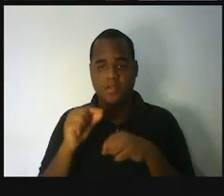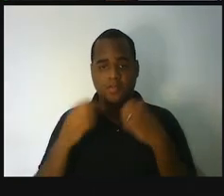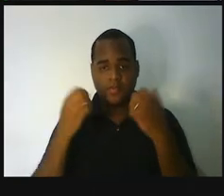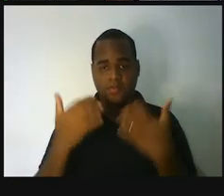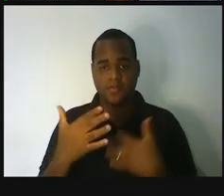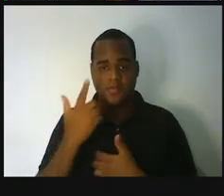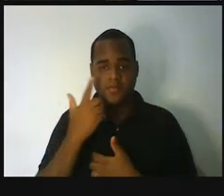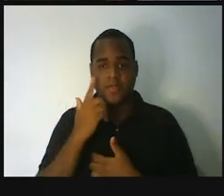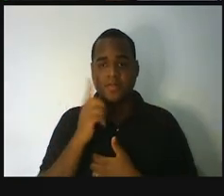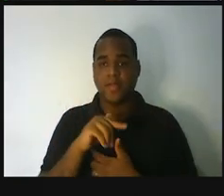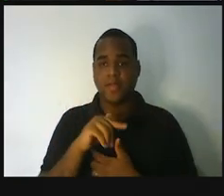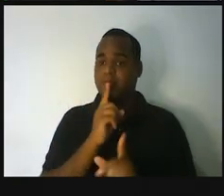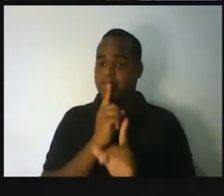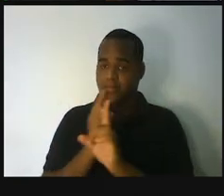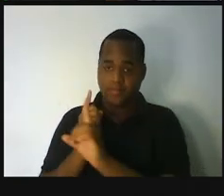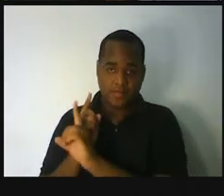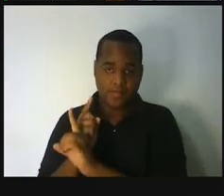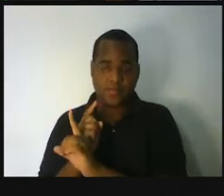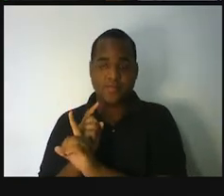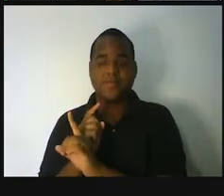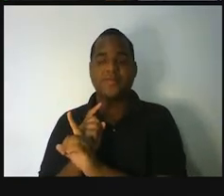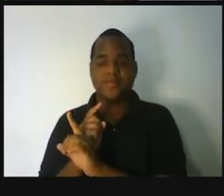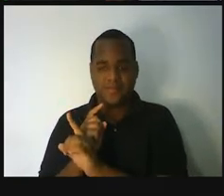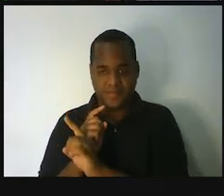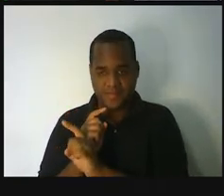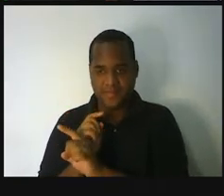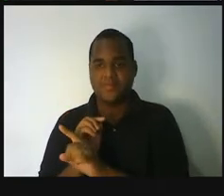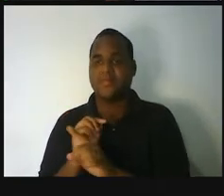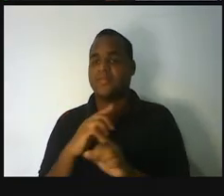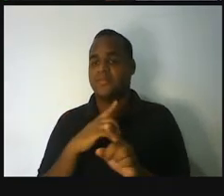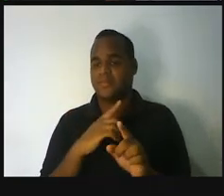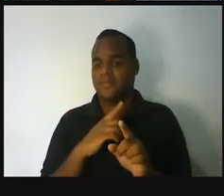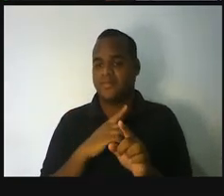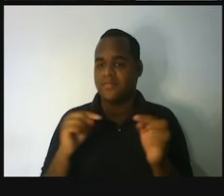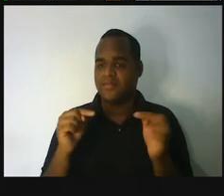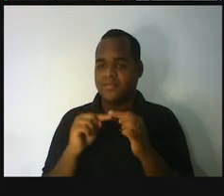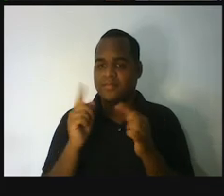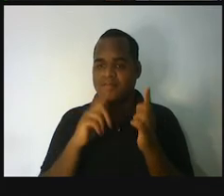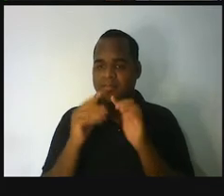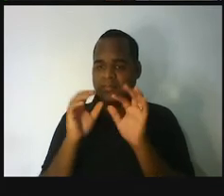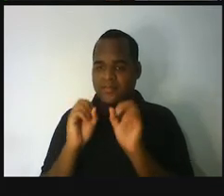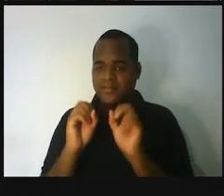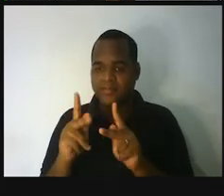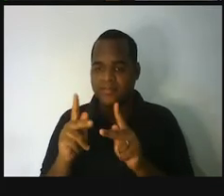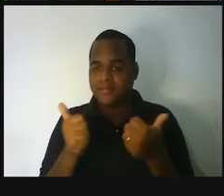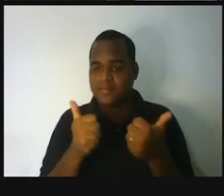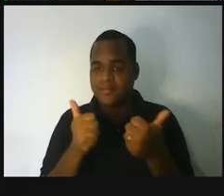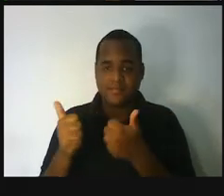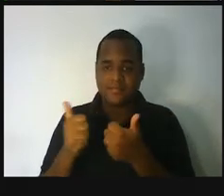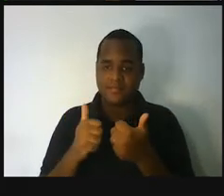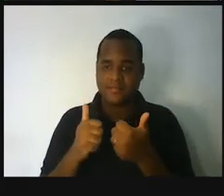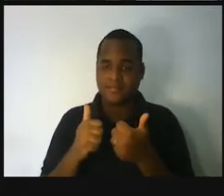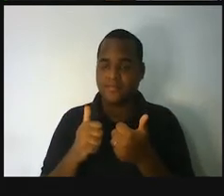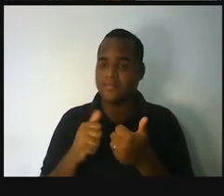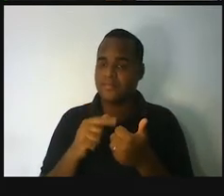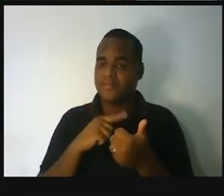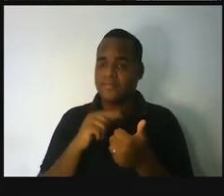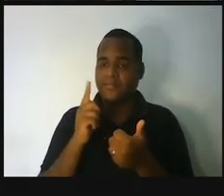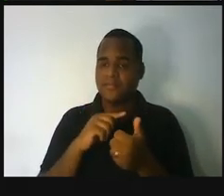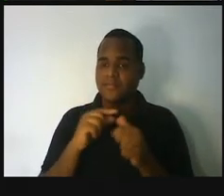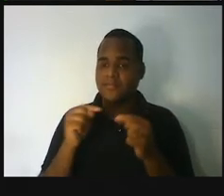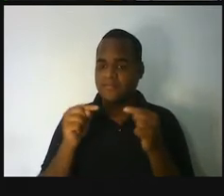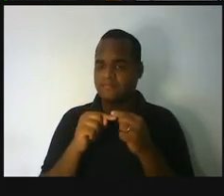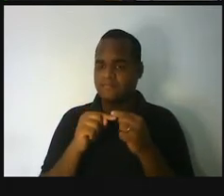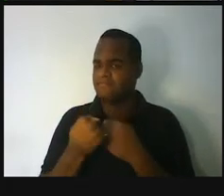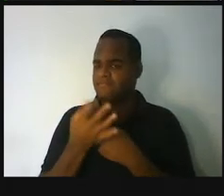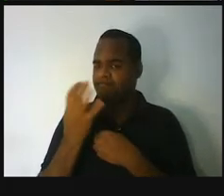A gente consegue achar. Usando o doméstico e usando o global. Se o doméstico é o